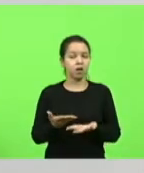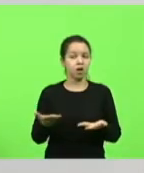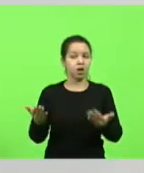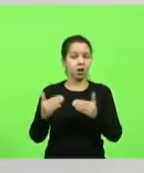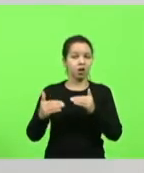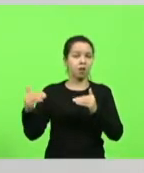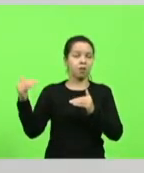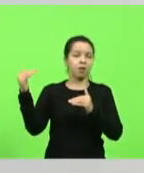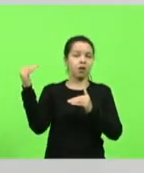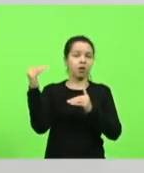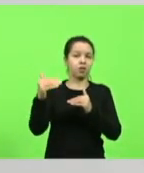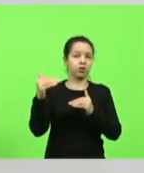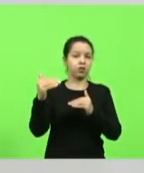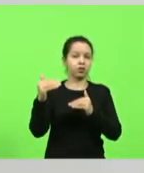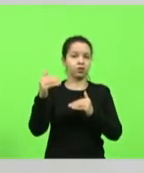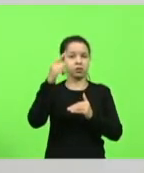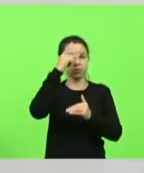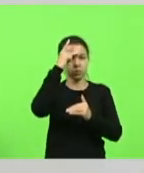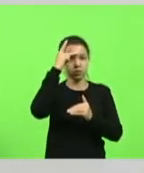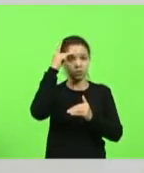as pessoas